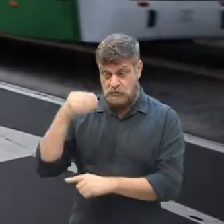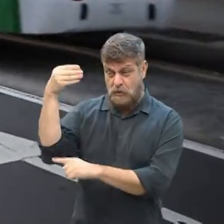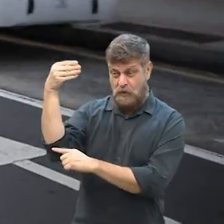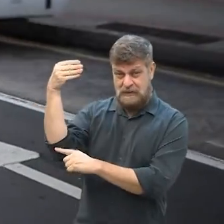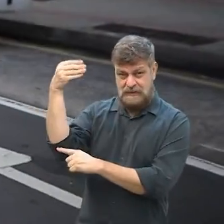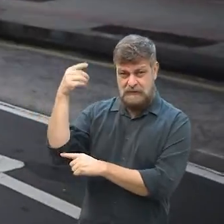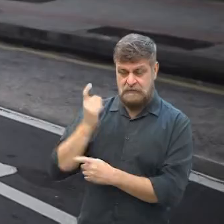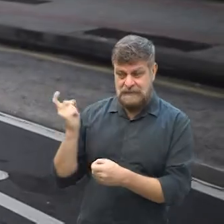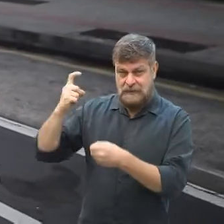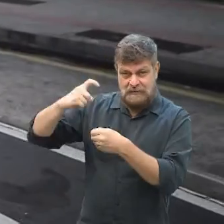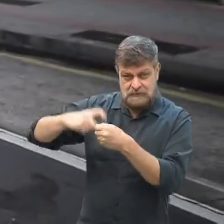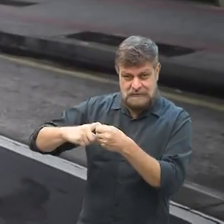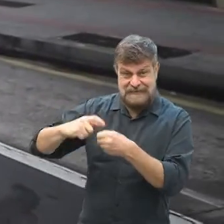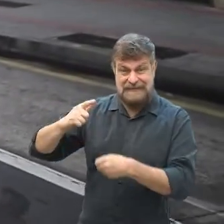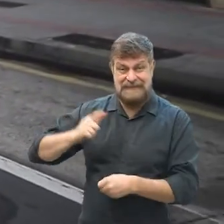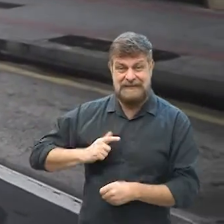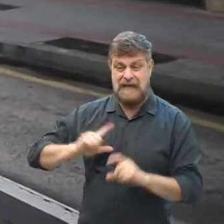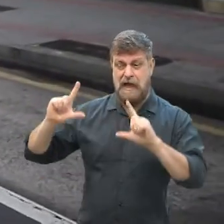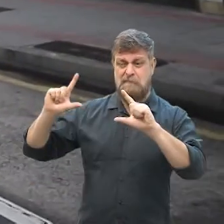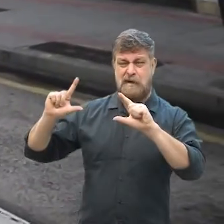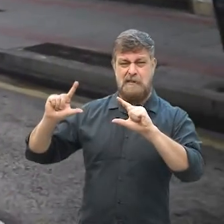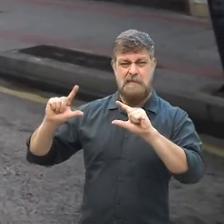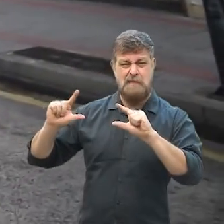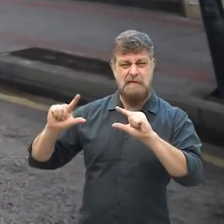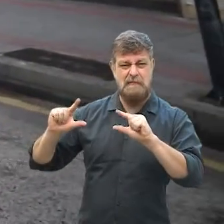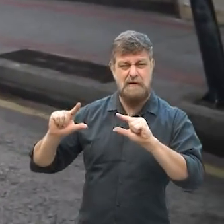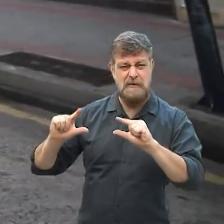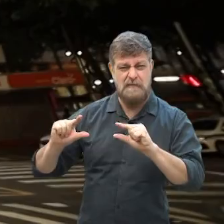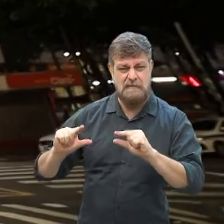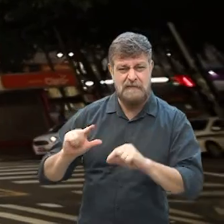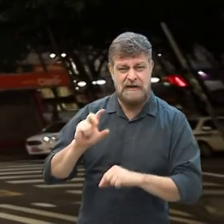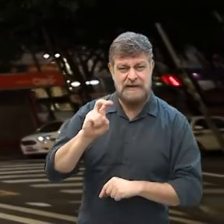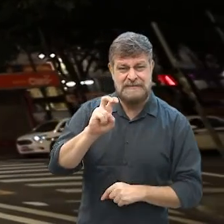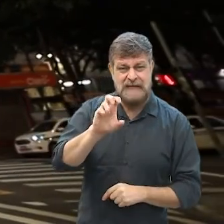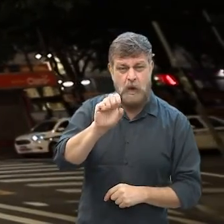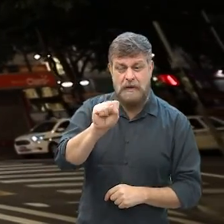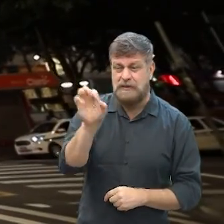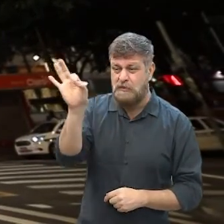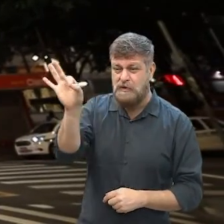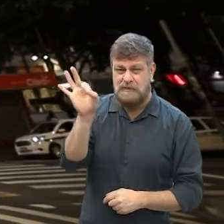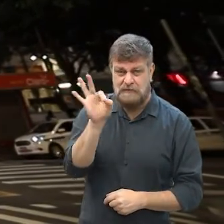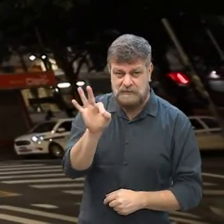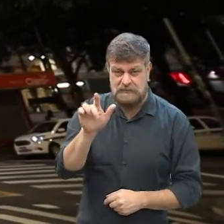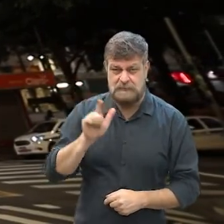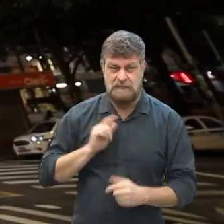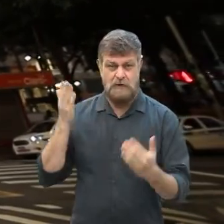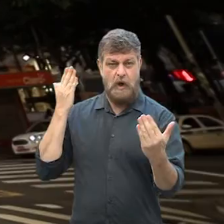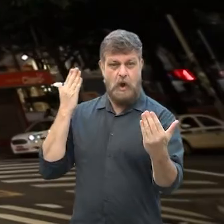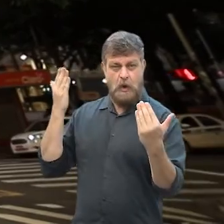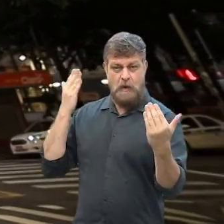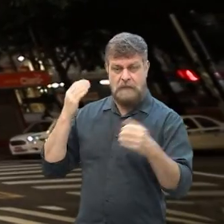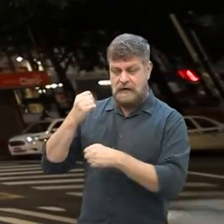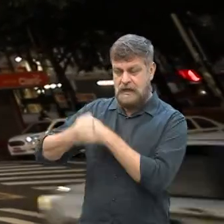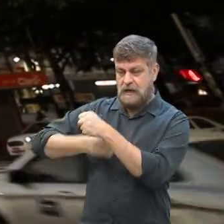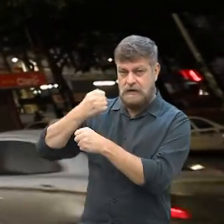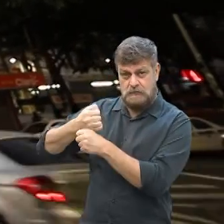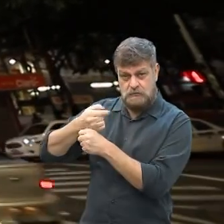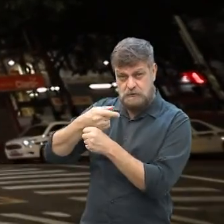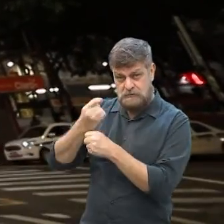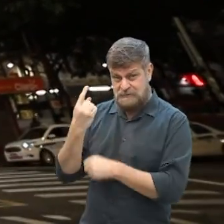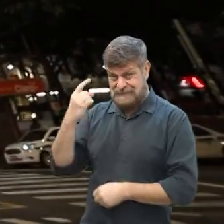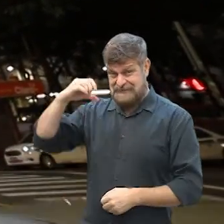associados sofreu uma retração de mais de 58% em relação a 2019.